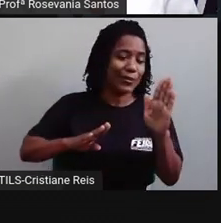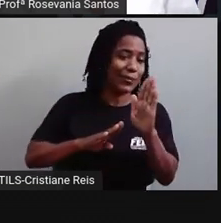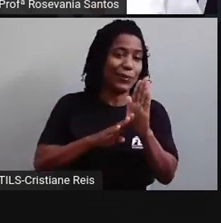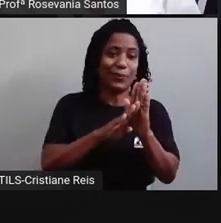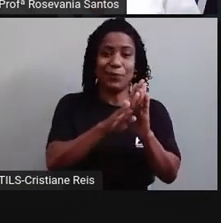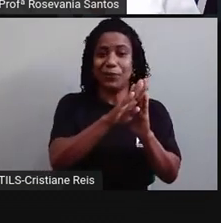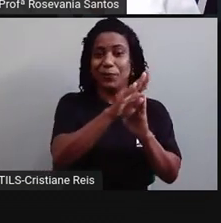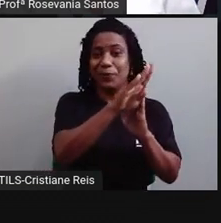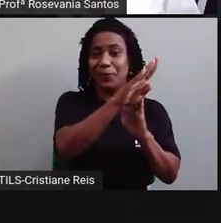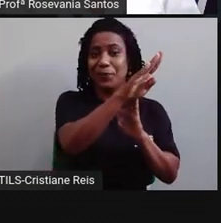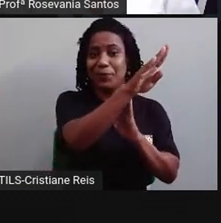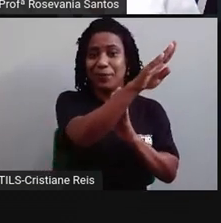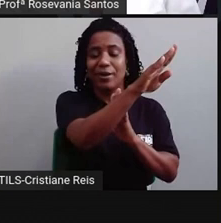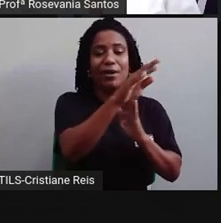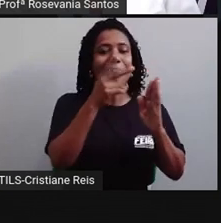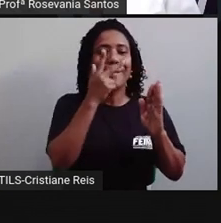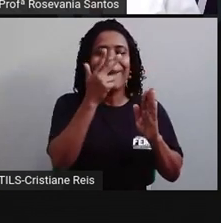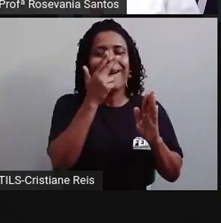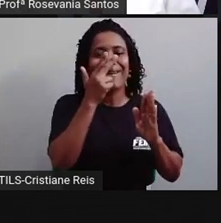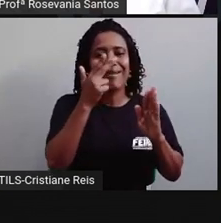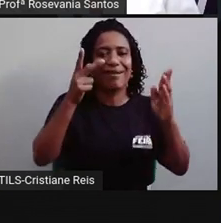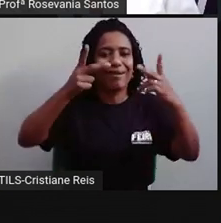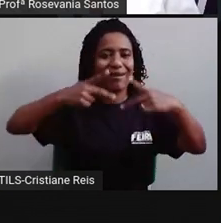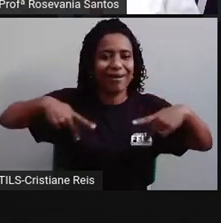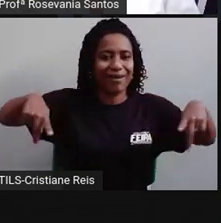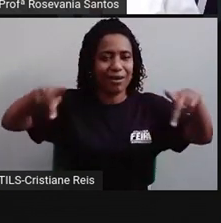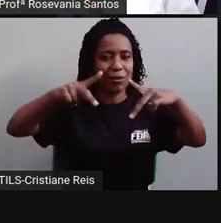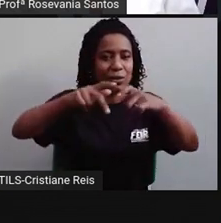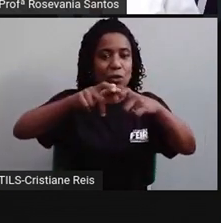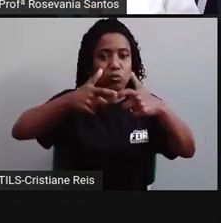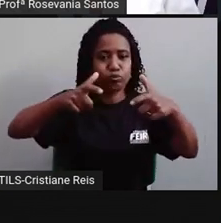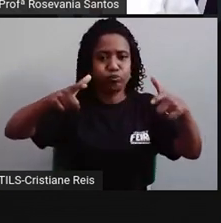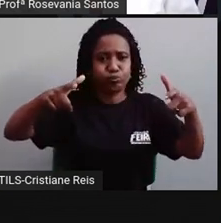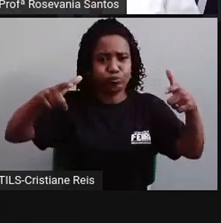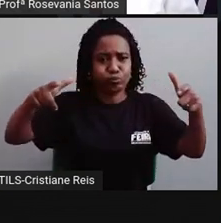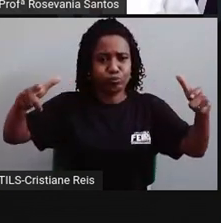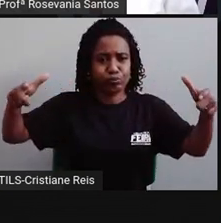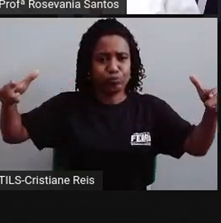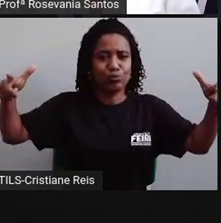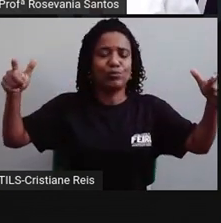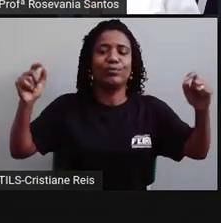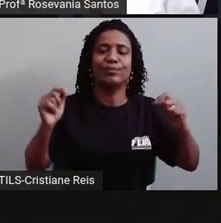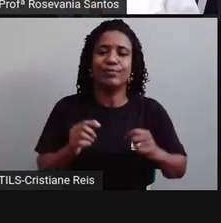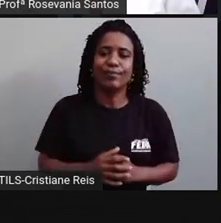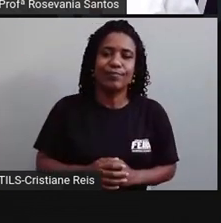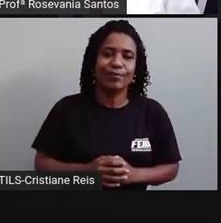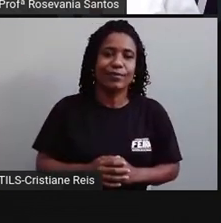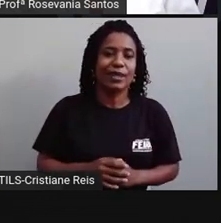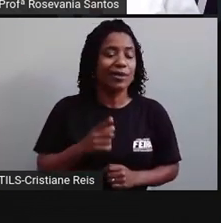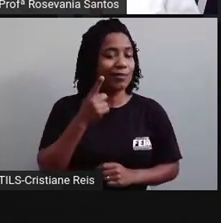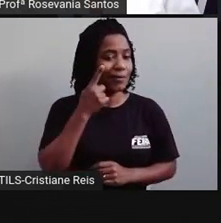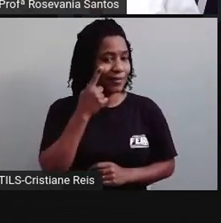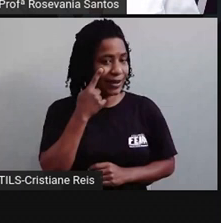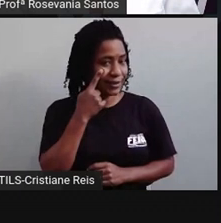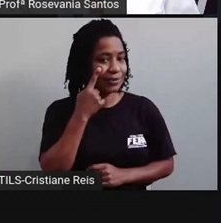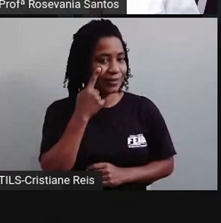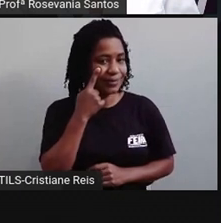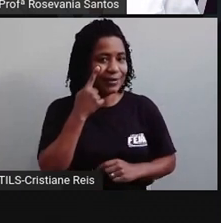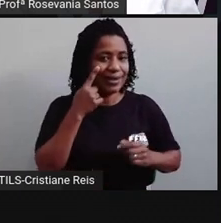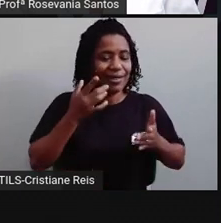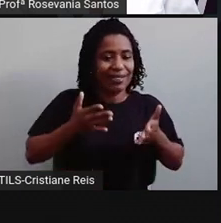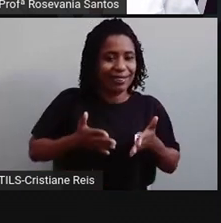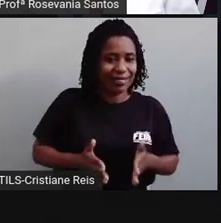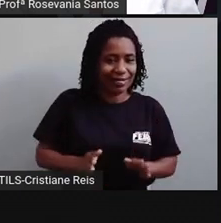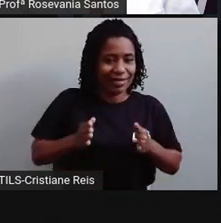alto que estava, né. Aí, quando eu chego aqui, eu já vou observar, a minha taxa de natalidade, ela passa